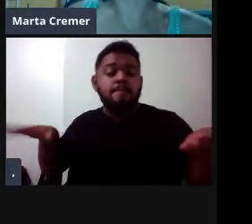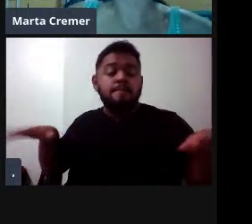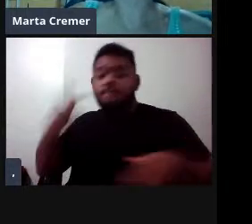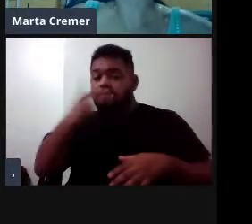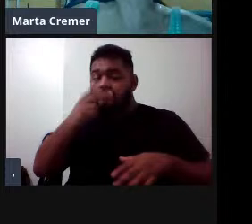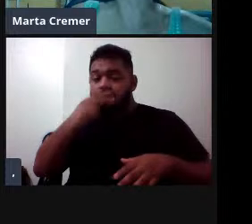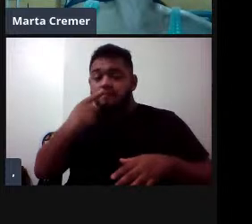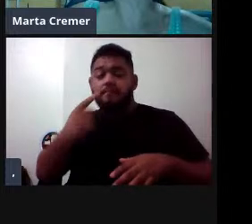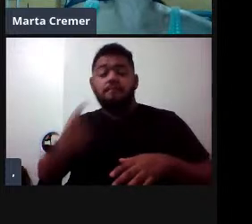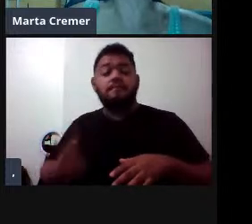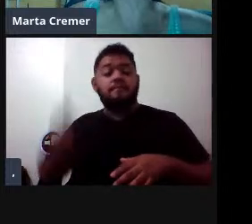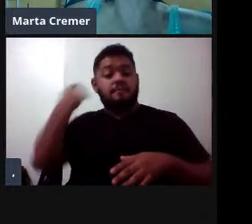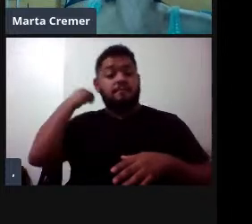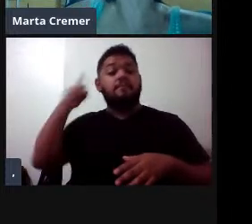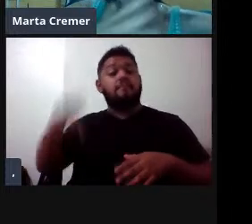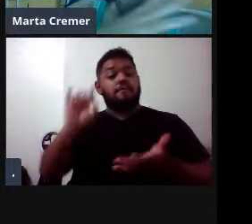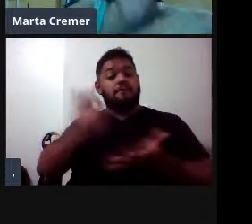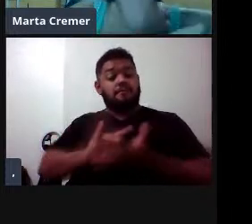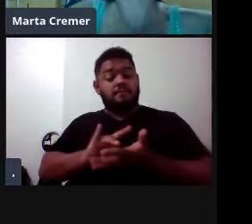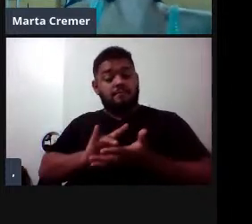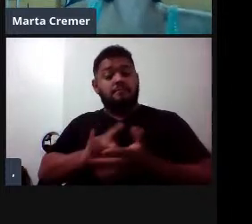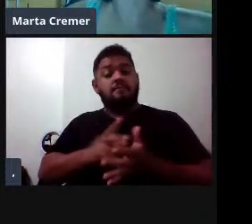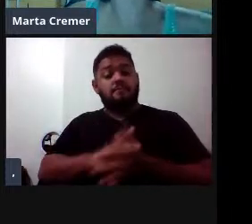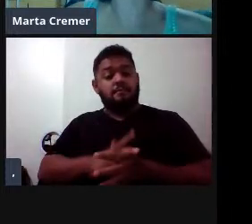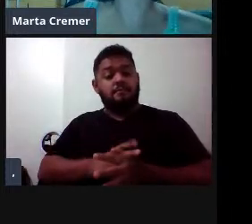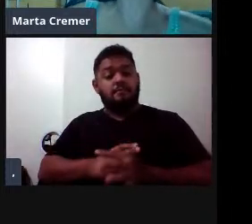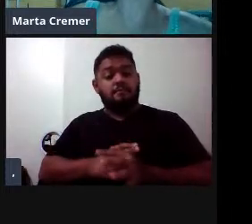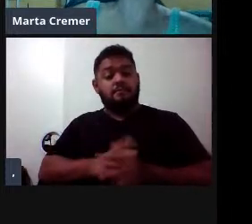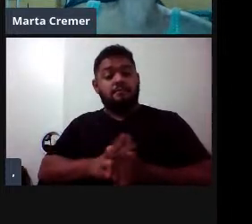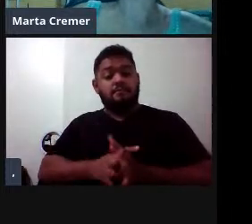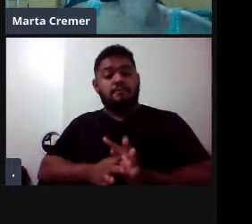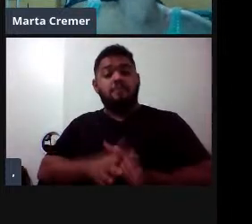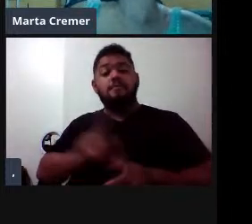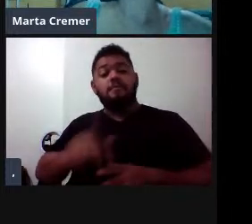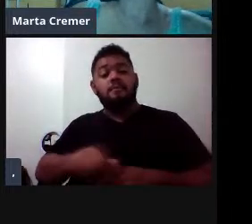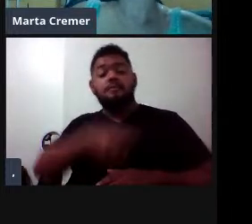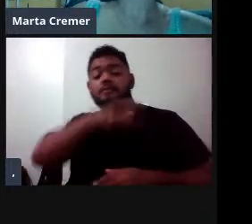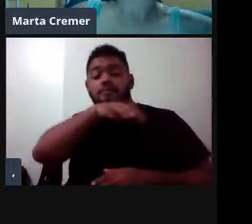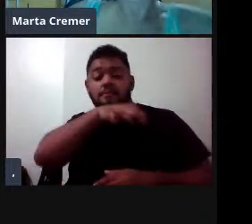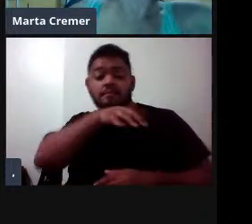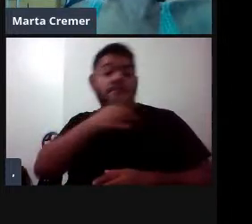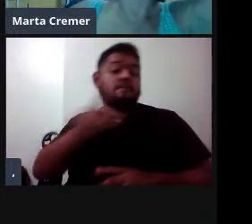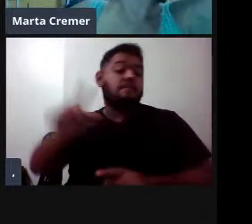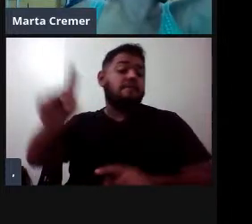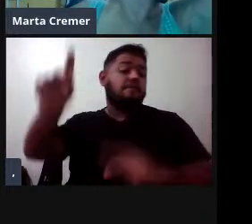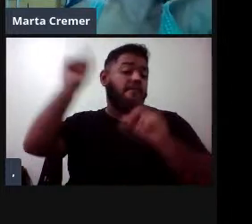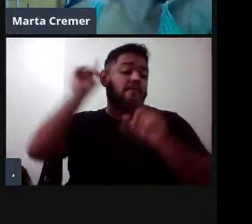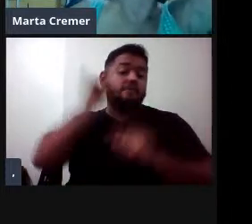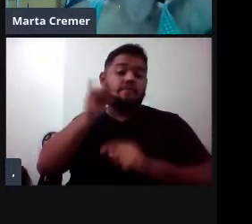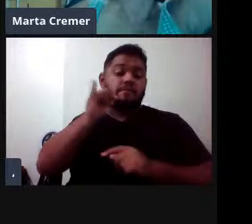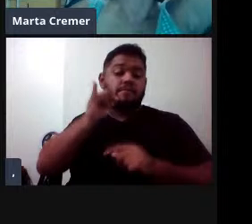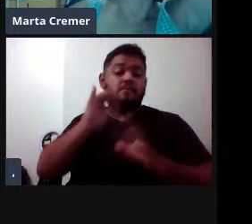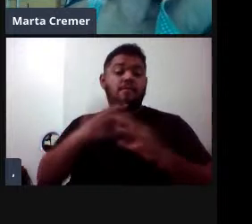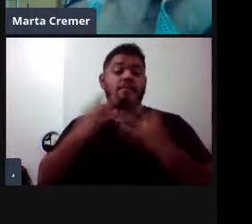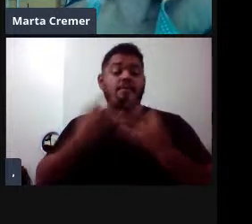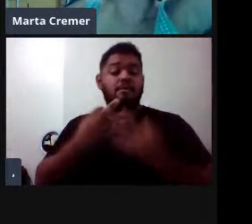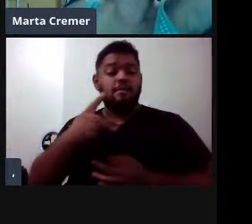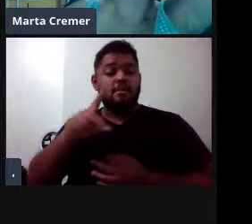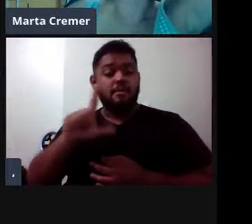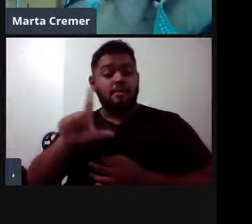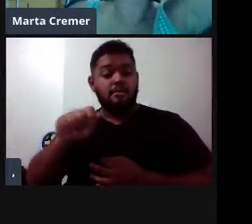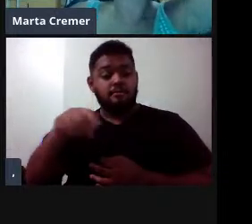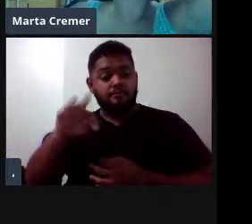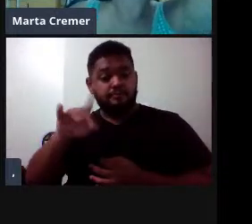de fato, são primitivos, né, do ponto de vista de serem espécies muito antigas. Então, a gente tem aqui família platanistide, chamados